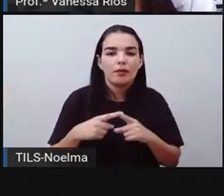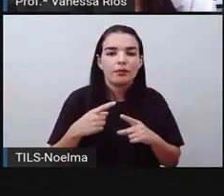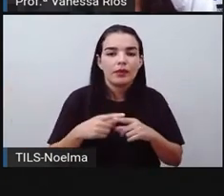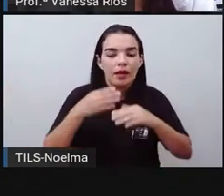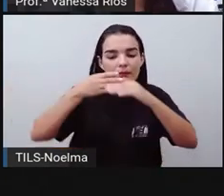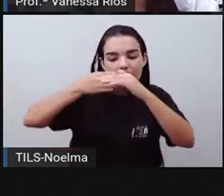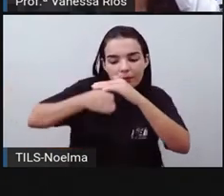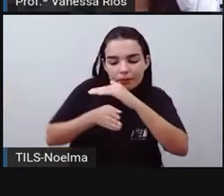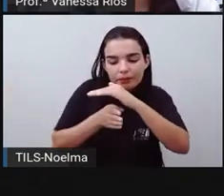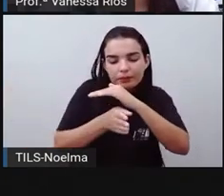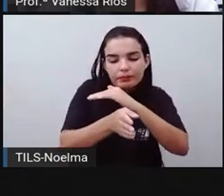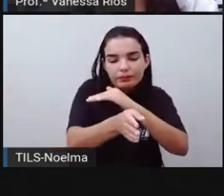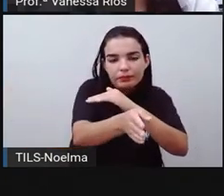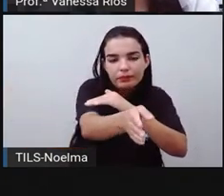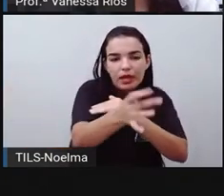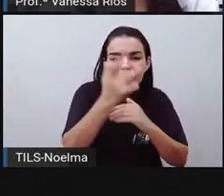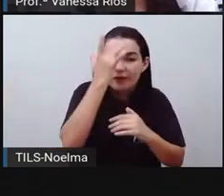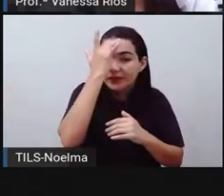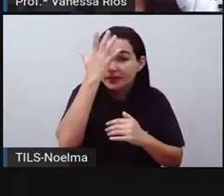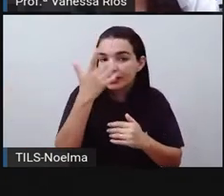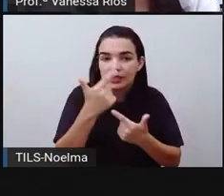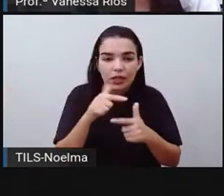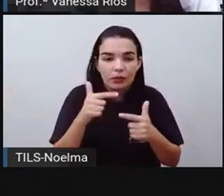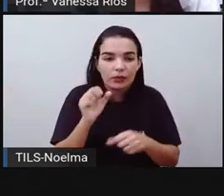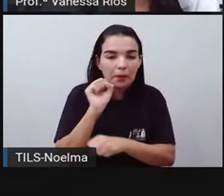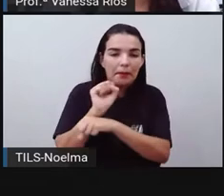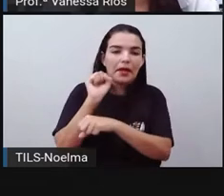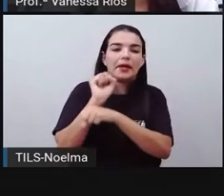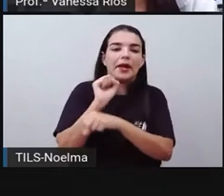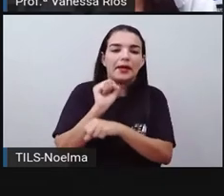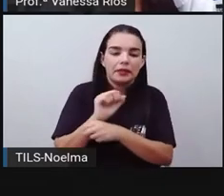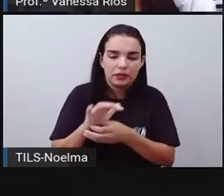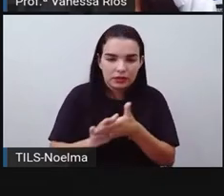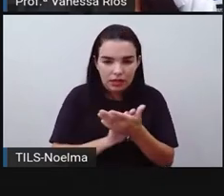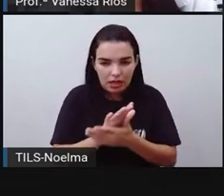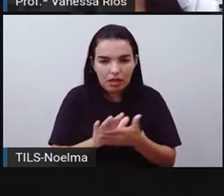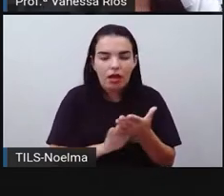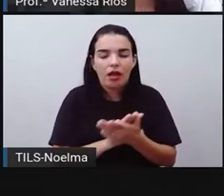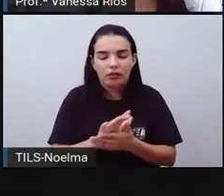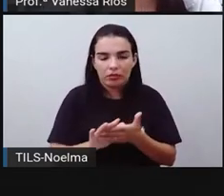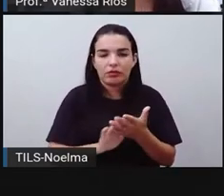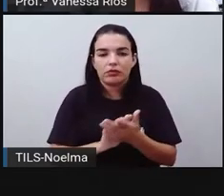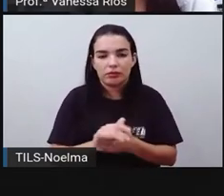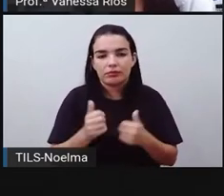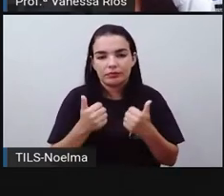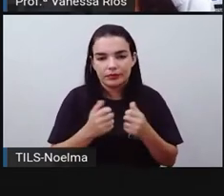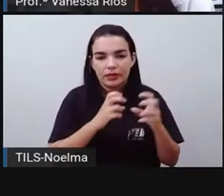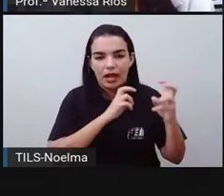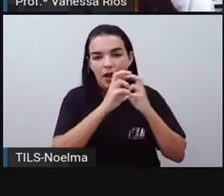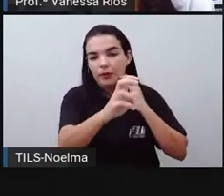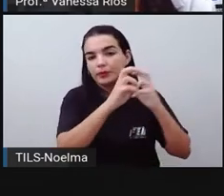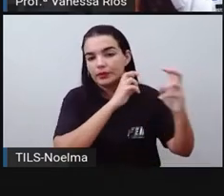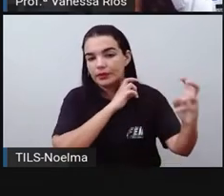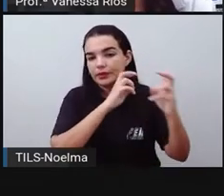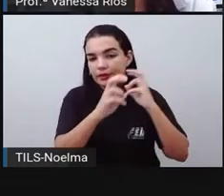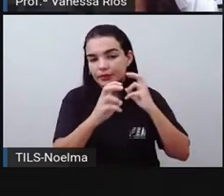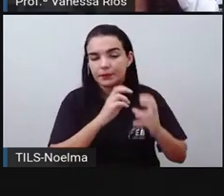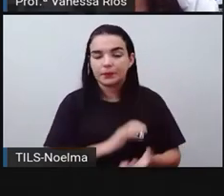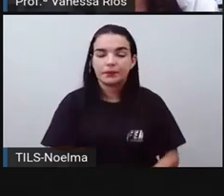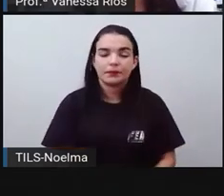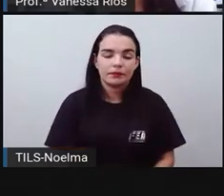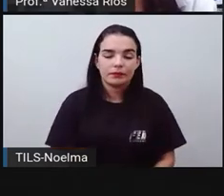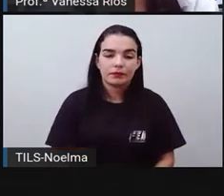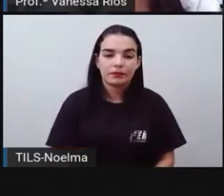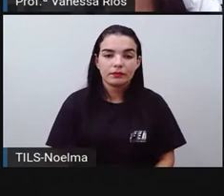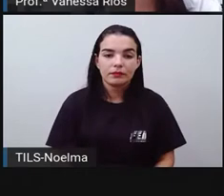por baixo da terra, então eles acabam eliminando, né, alguns obstáculos relacionados ao trânsito, e